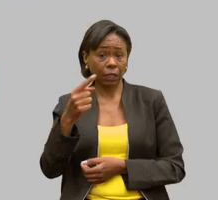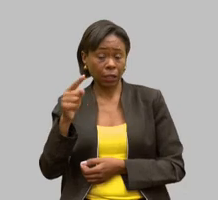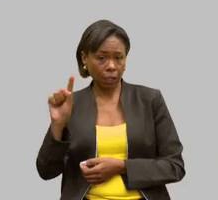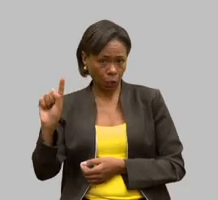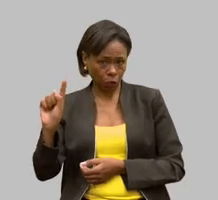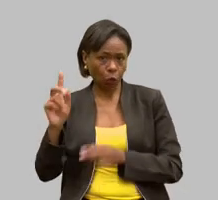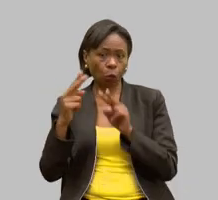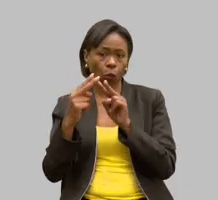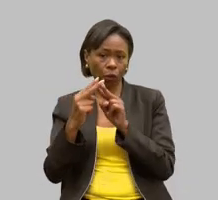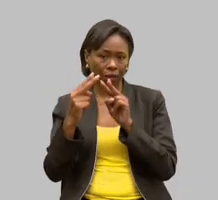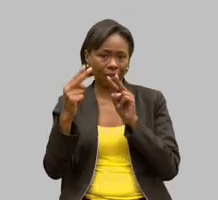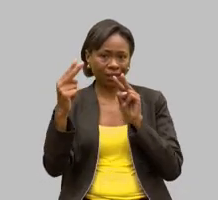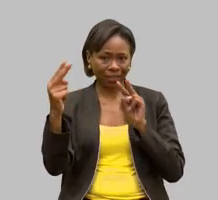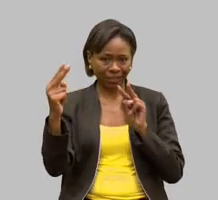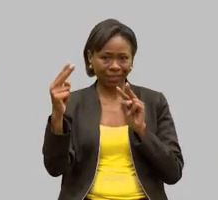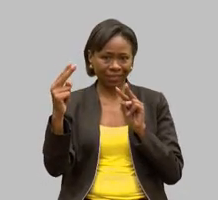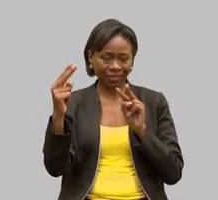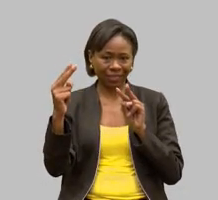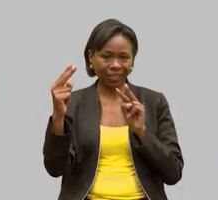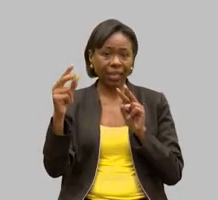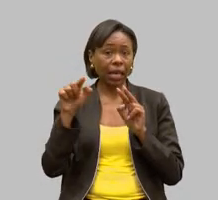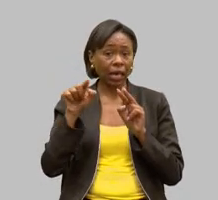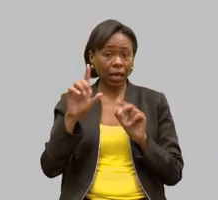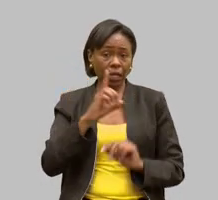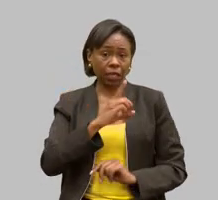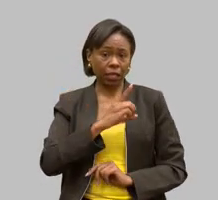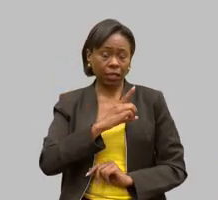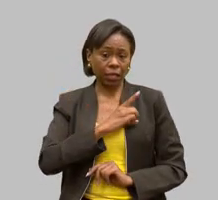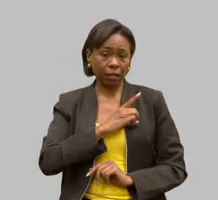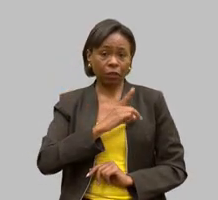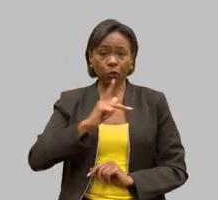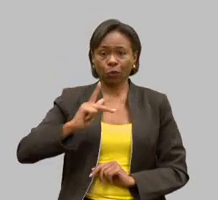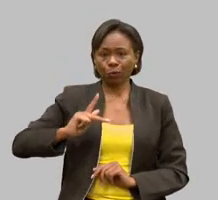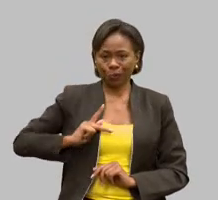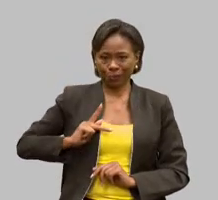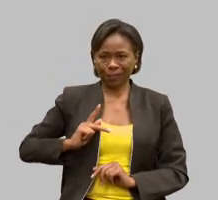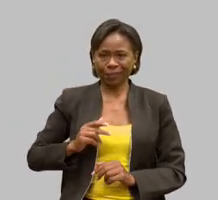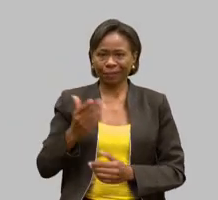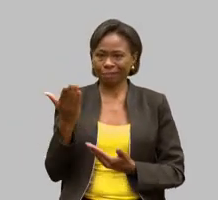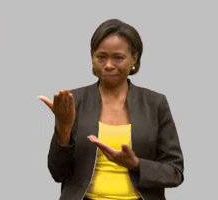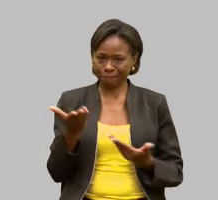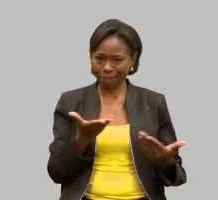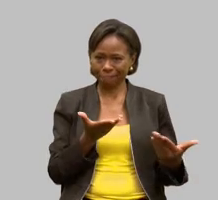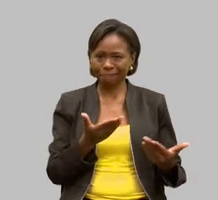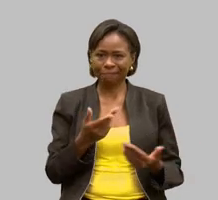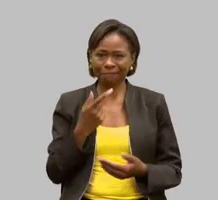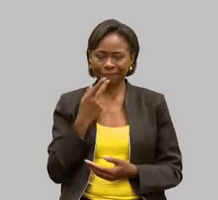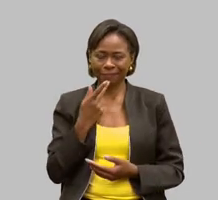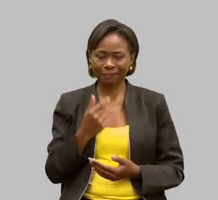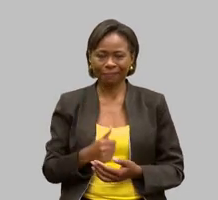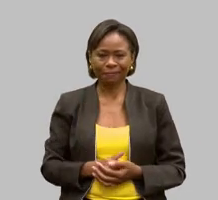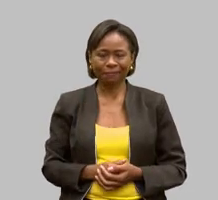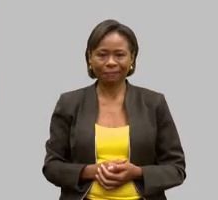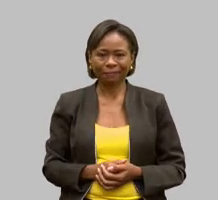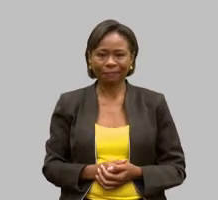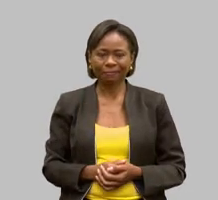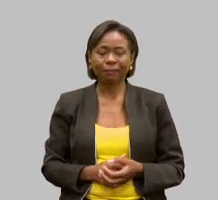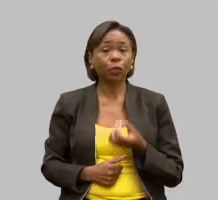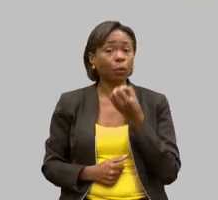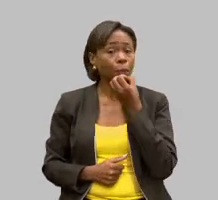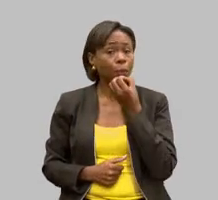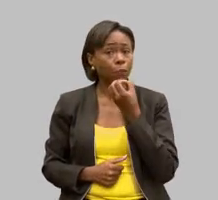Machado de Assis Carvalho, defensor público. Qual a palavra, doutor Estevam? Boa tarde. Boa tarde a todos.